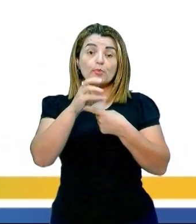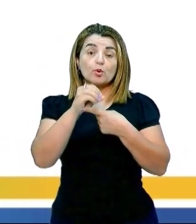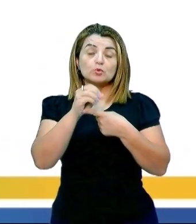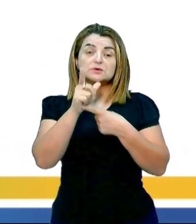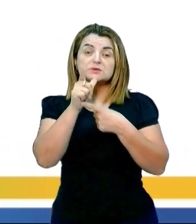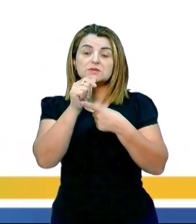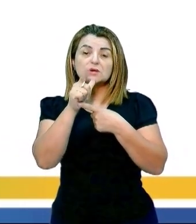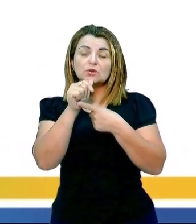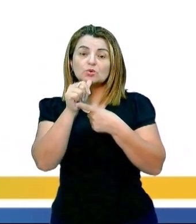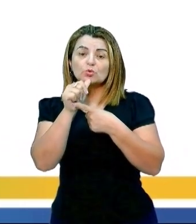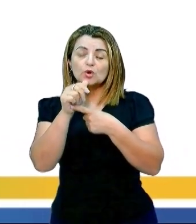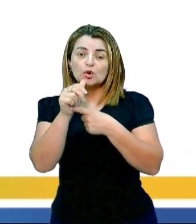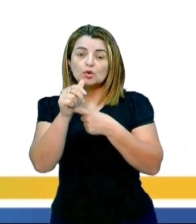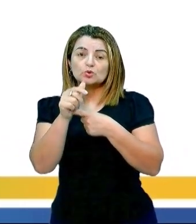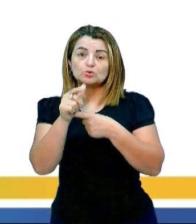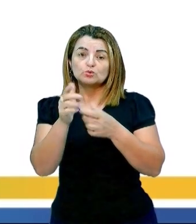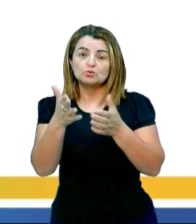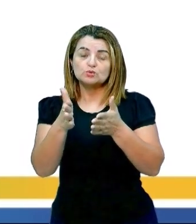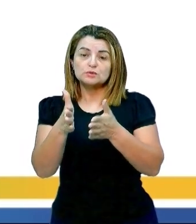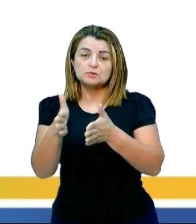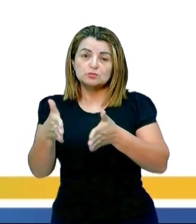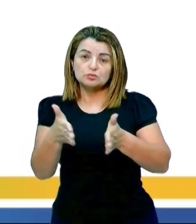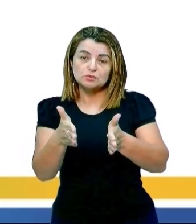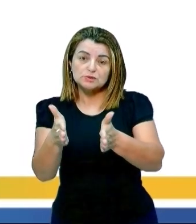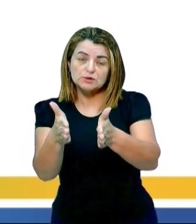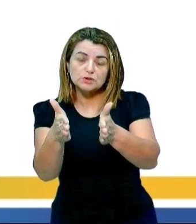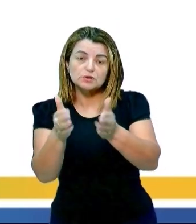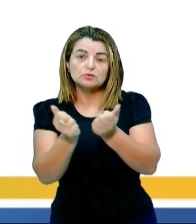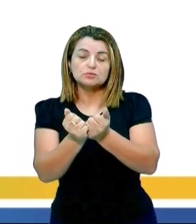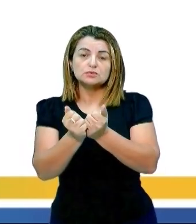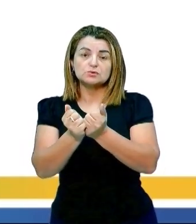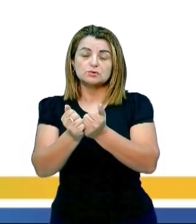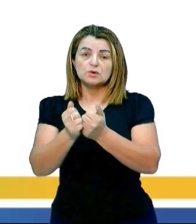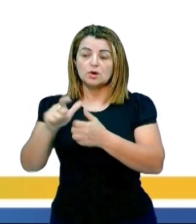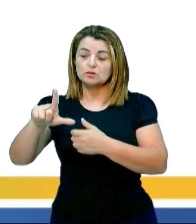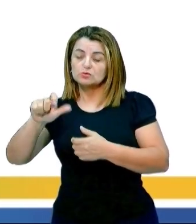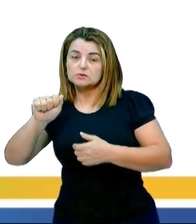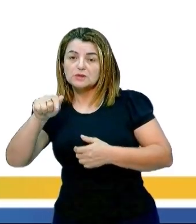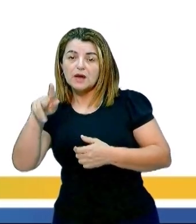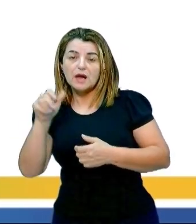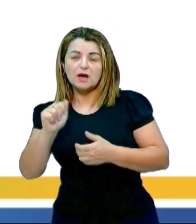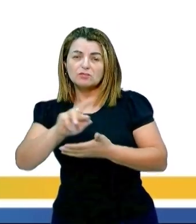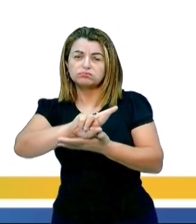rios, dos lagos, dos nossos igarapés. É a poluição hídrica.